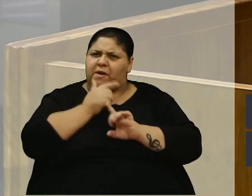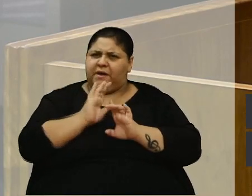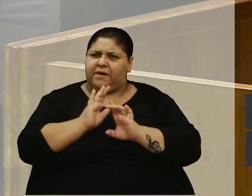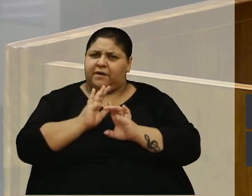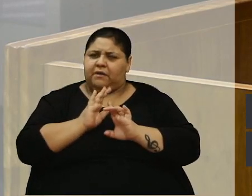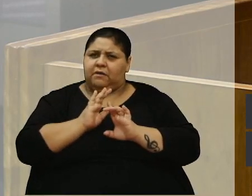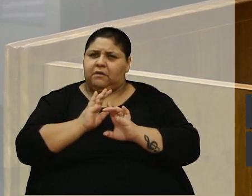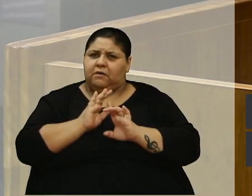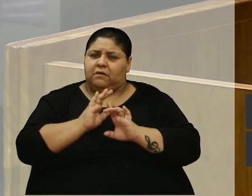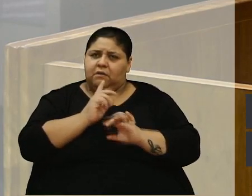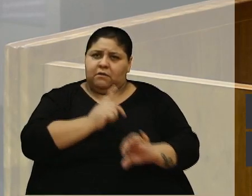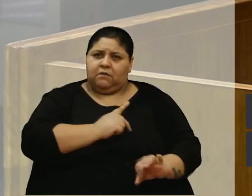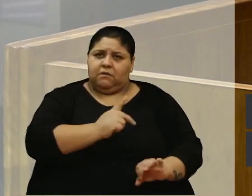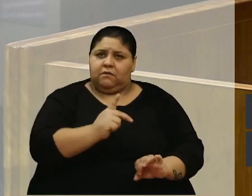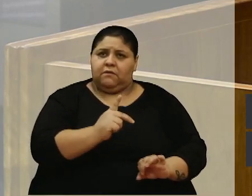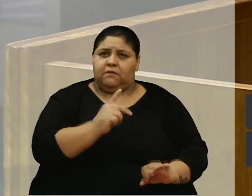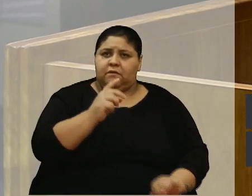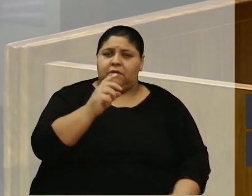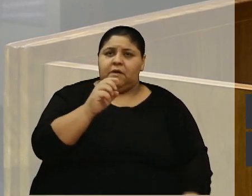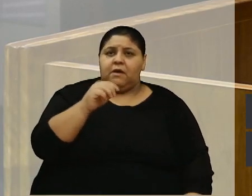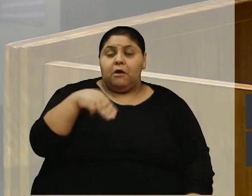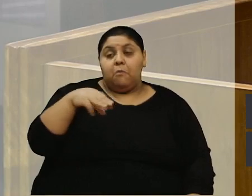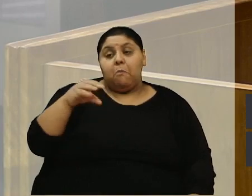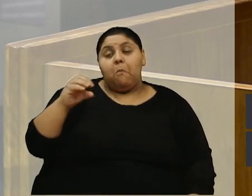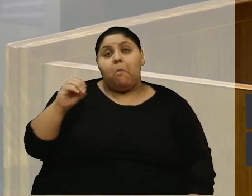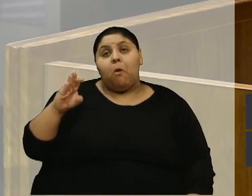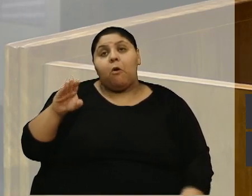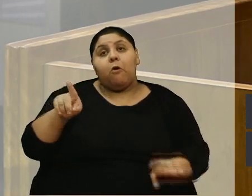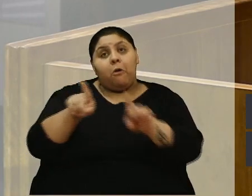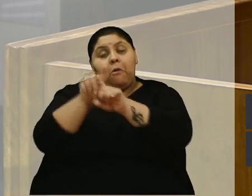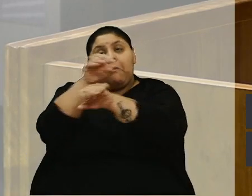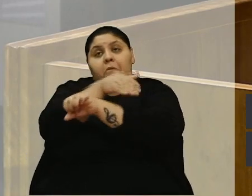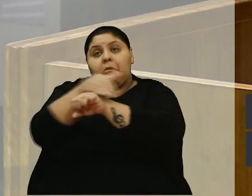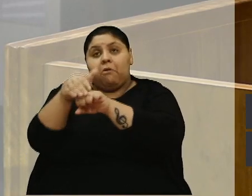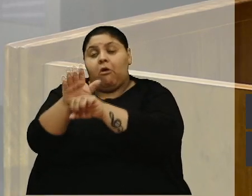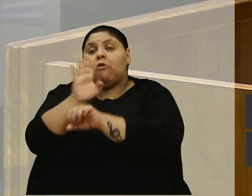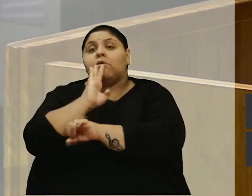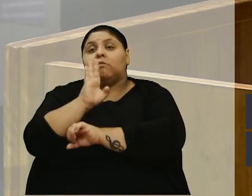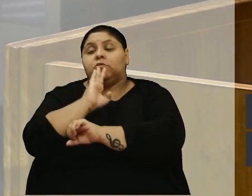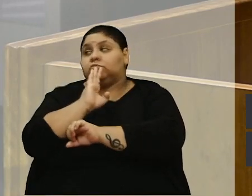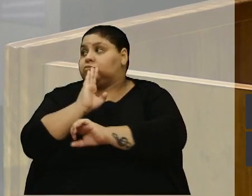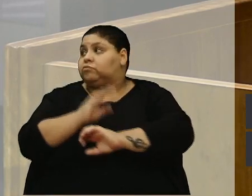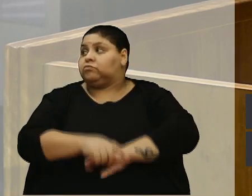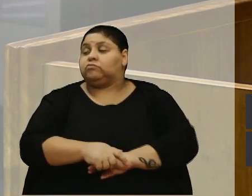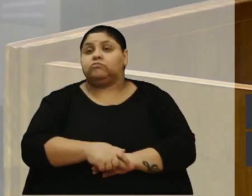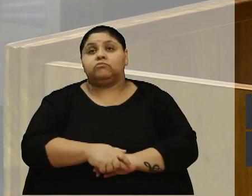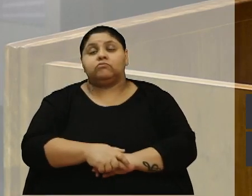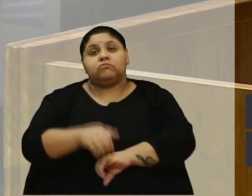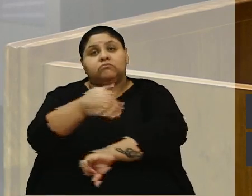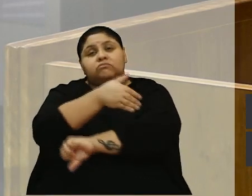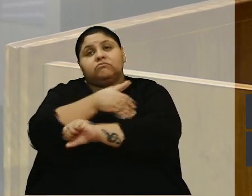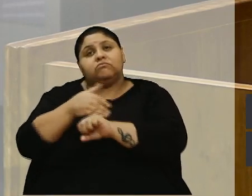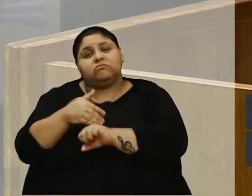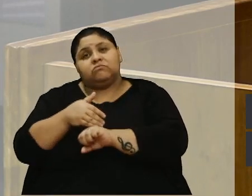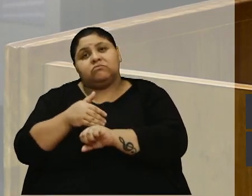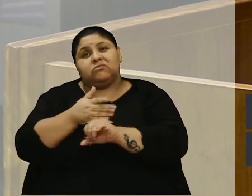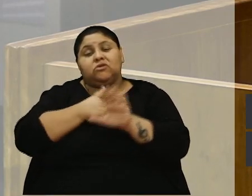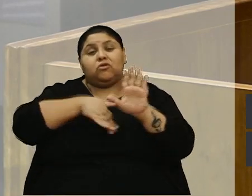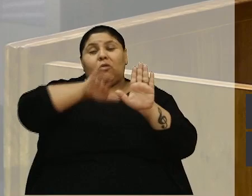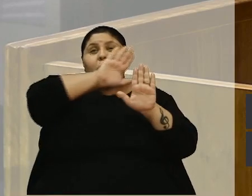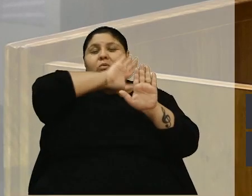presidente ali da MOB. E também é uma rua bastante conhecida, que é aquela rua atrás